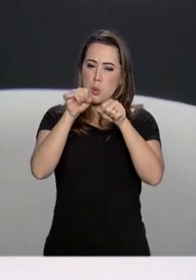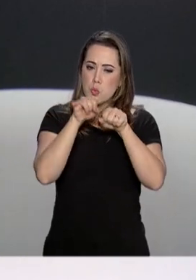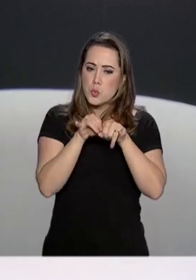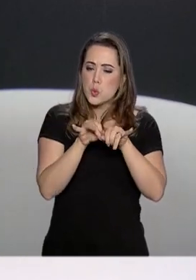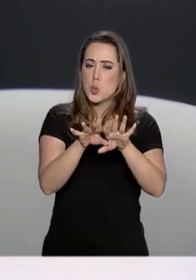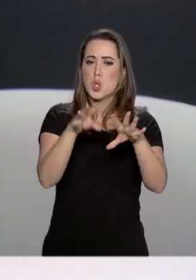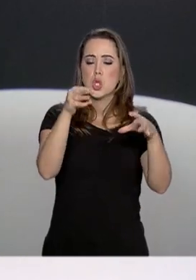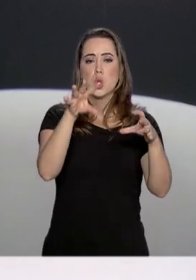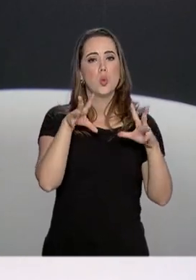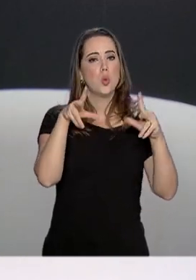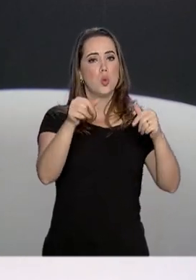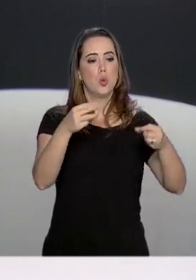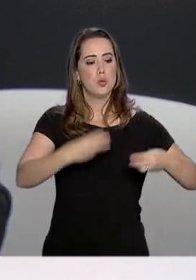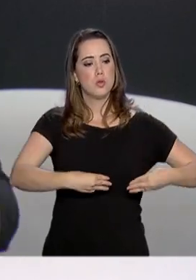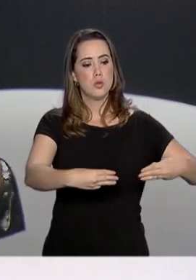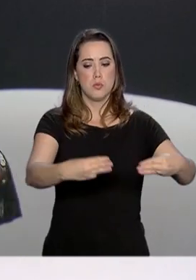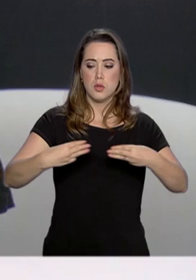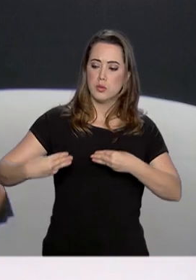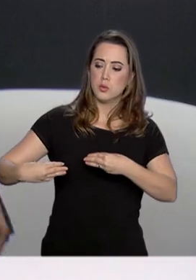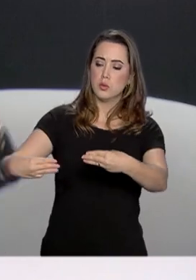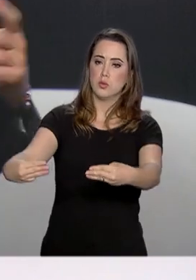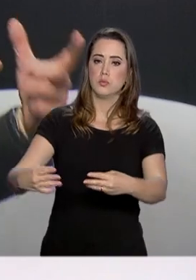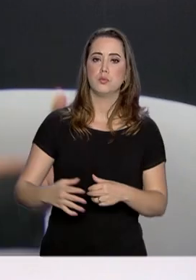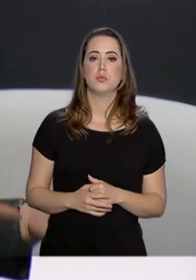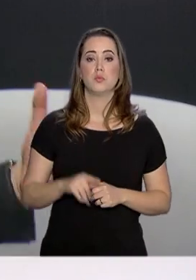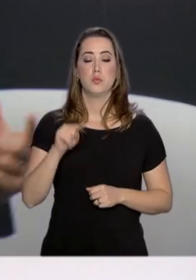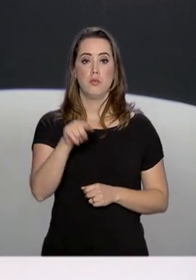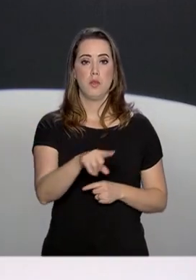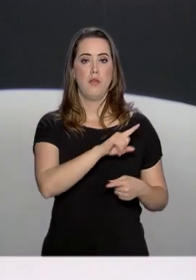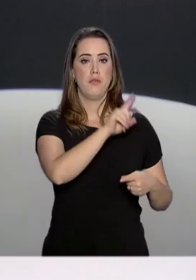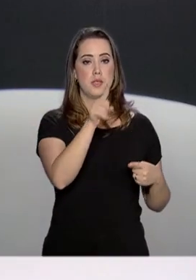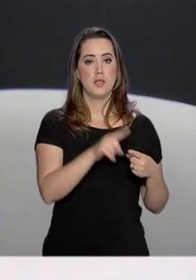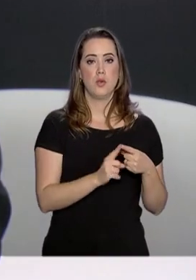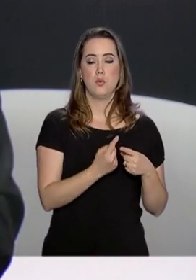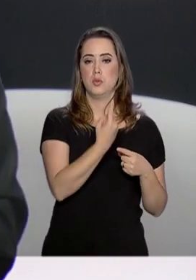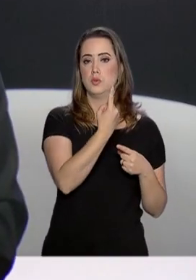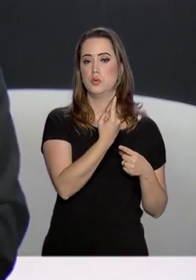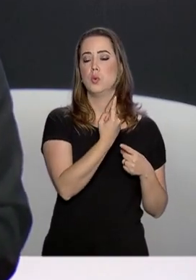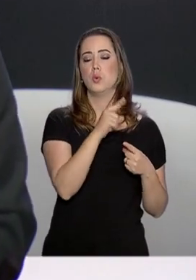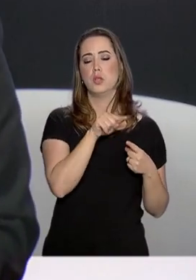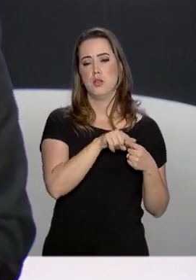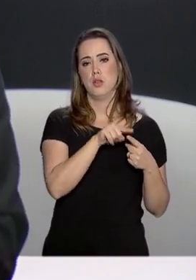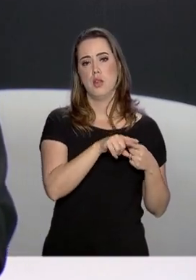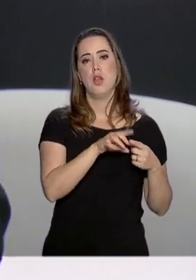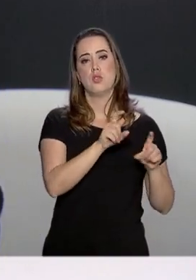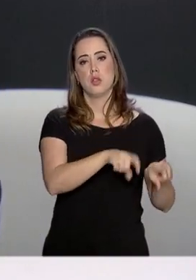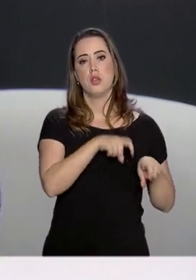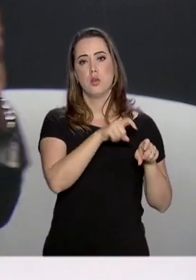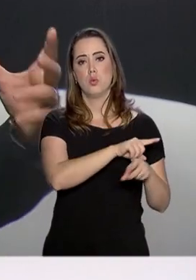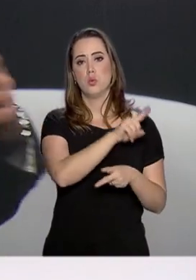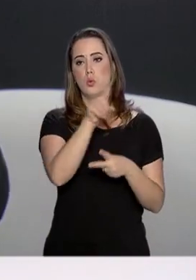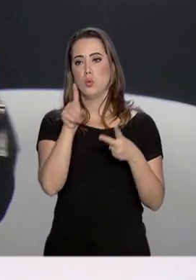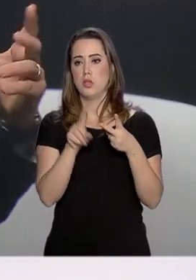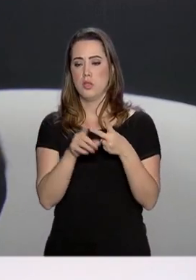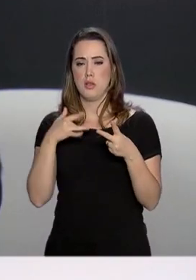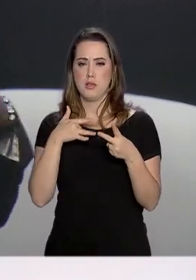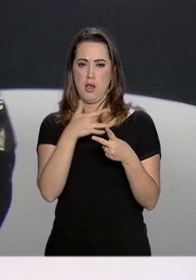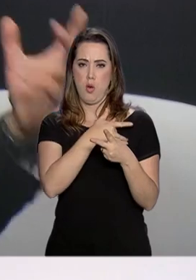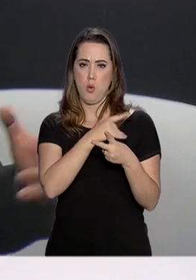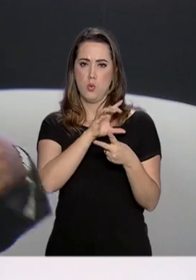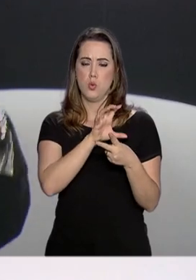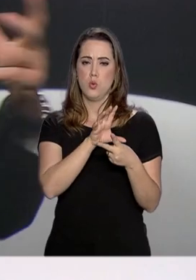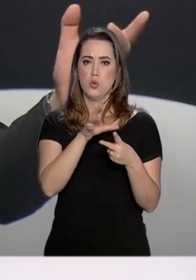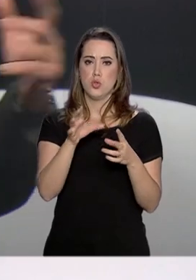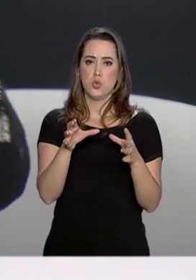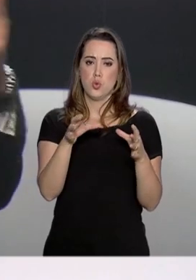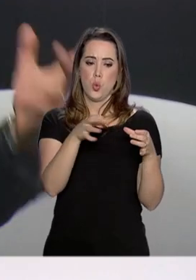no Ministério da Agricultura, vai ser modelo de departamento no Ministério da Saúde, porque tem algumas questões